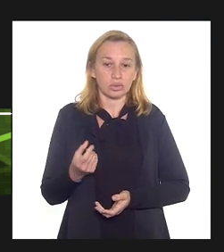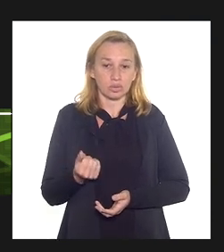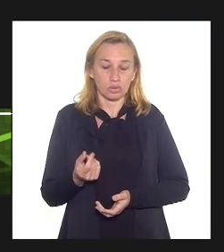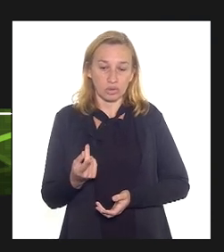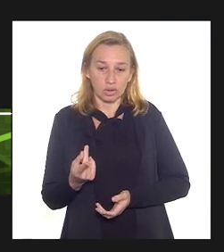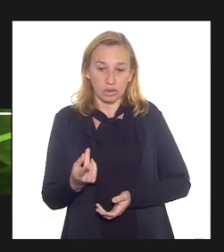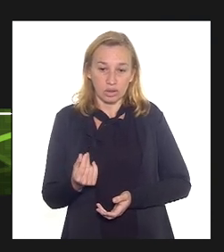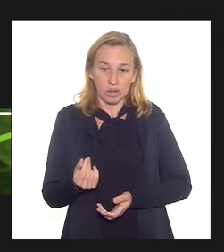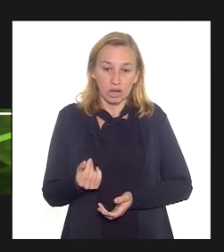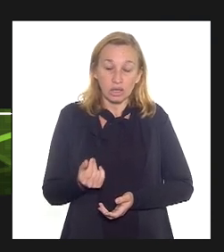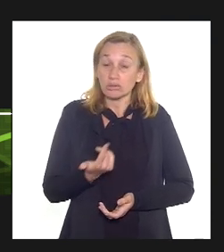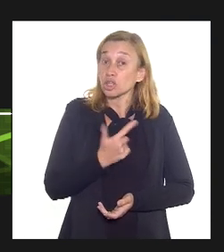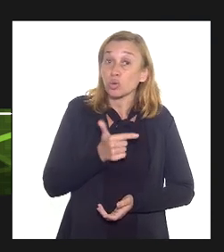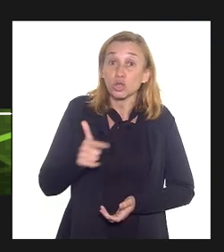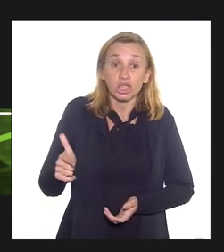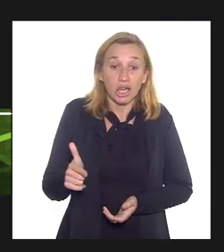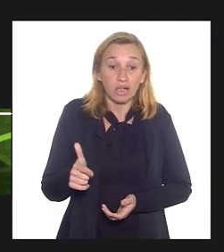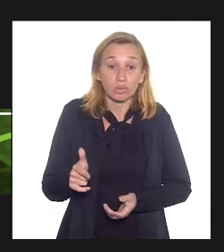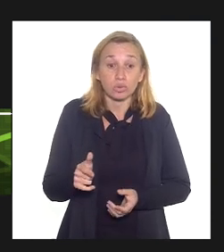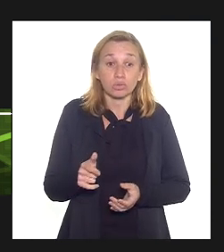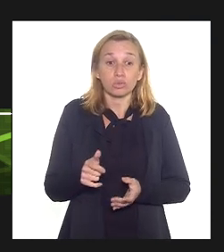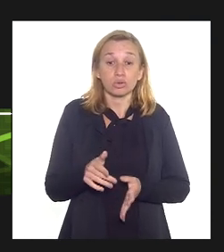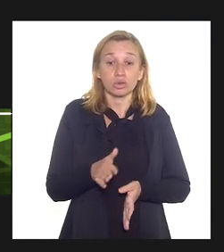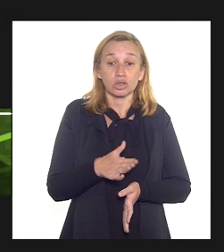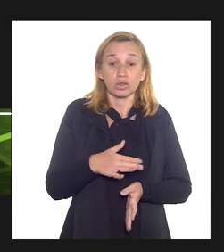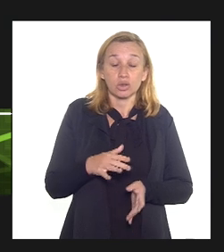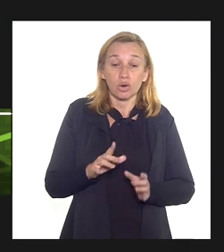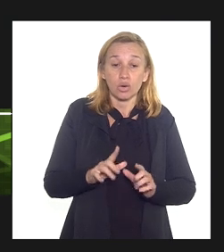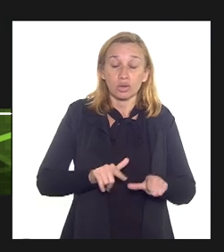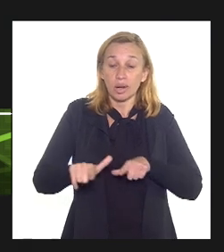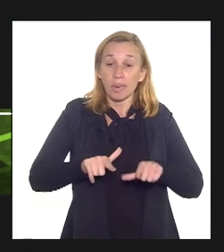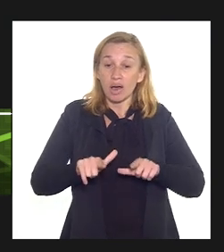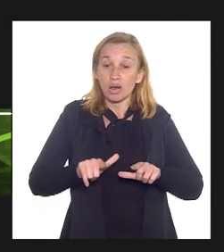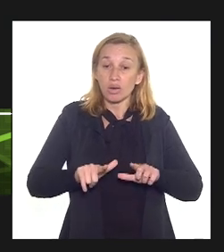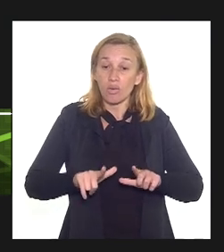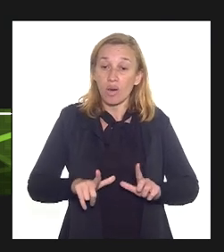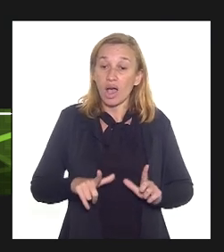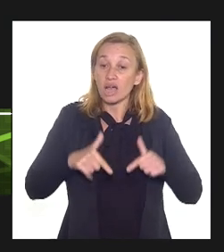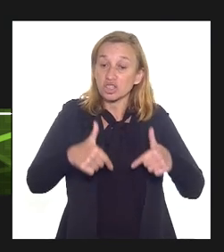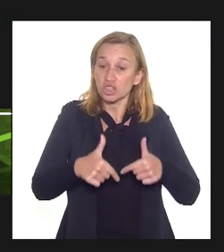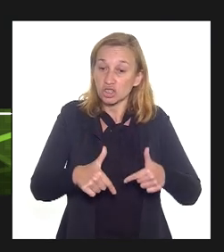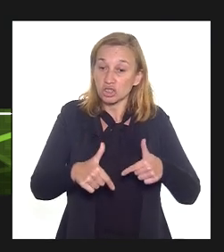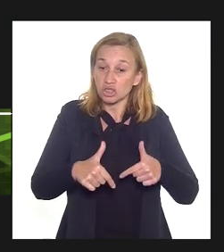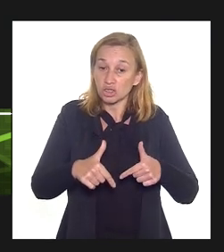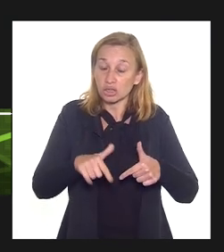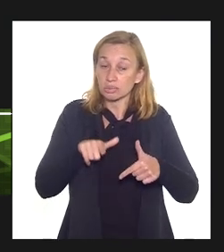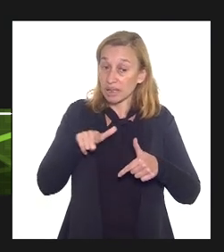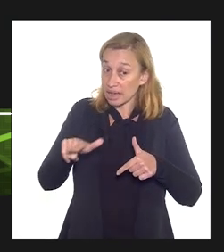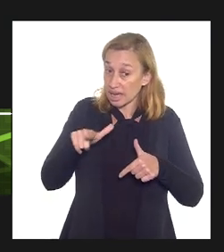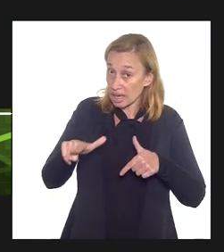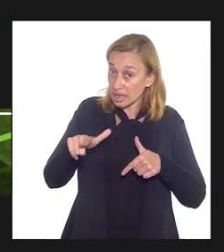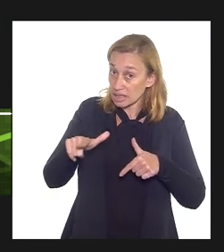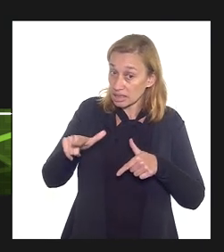temos isso porque nós não temos um mercado ativo para estes ativos